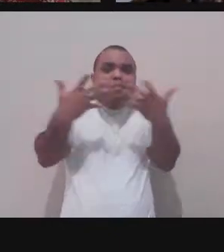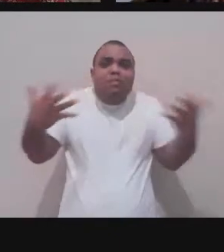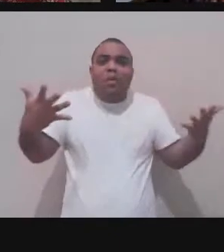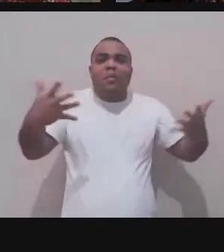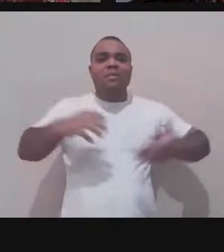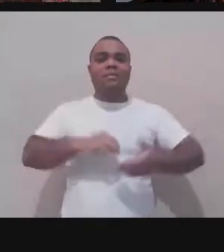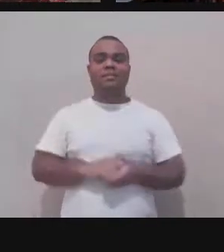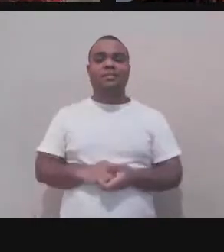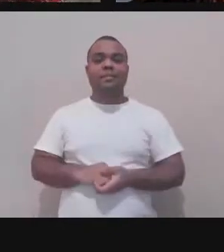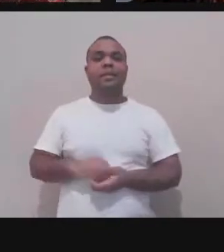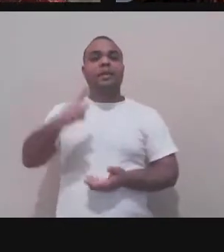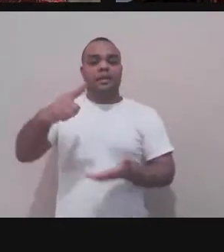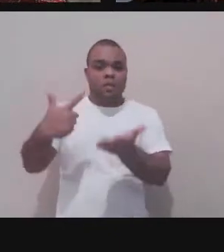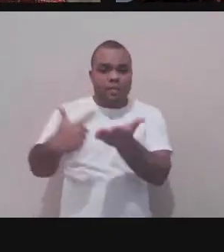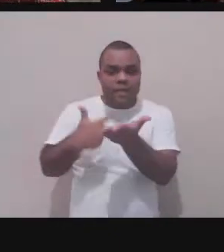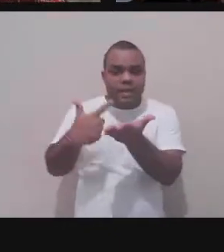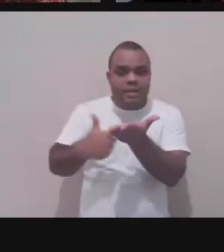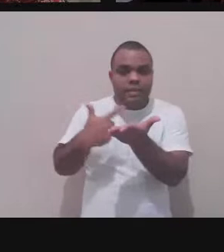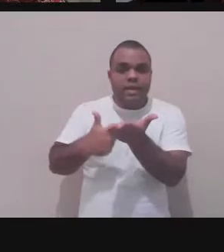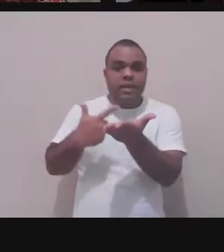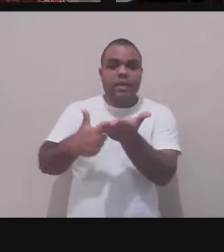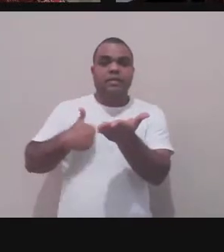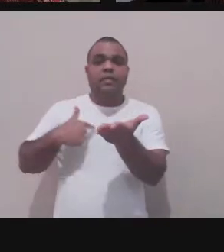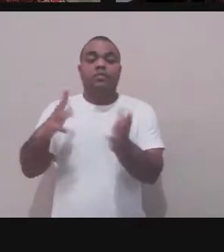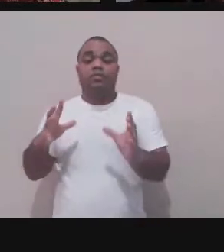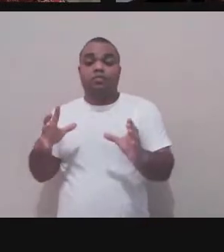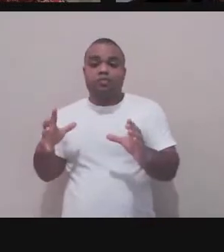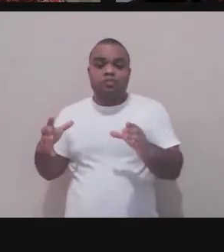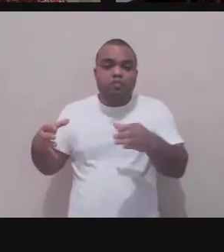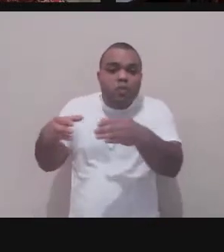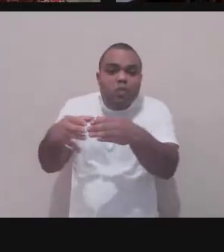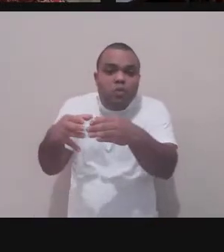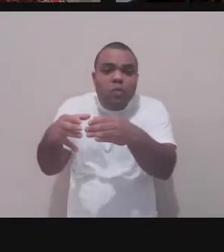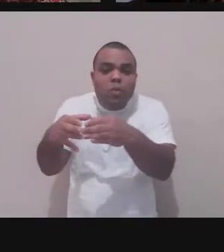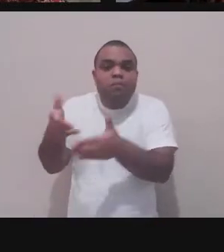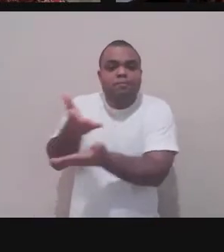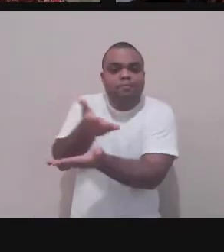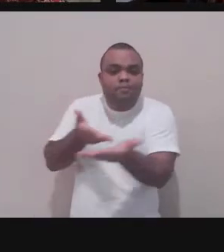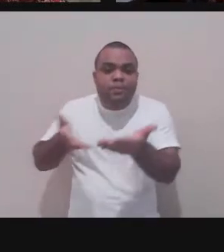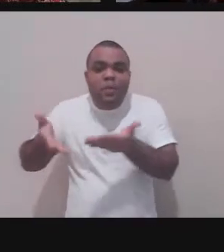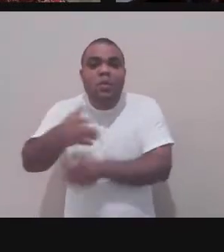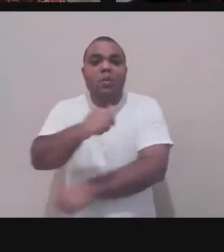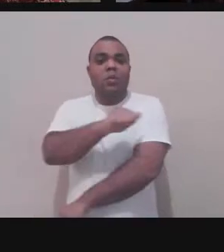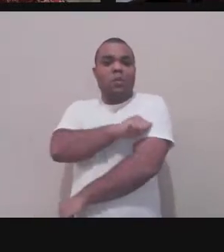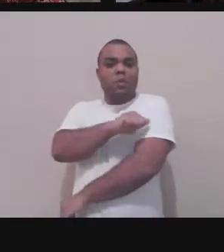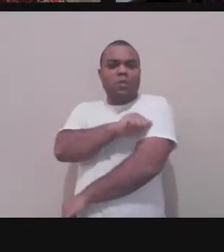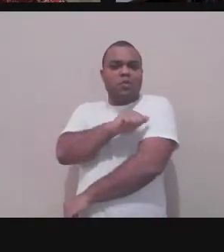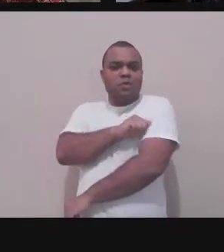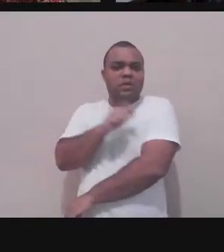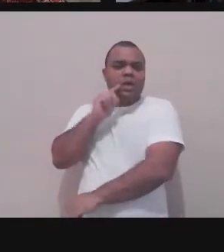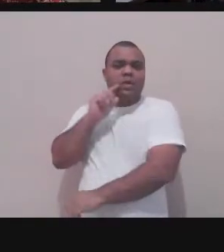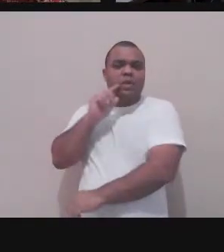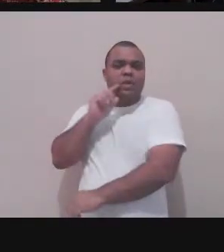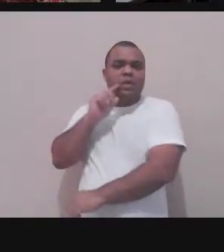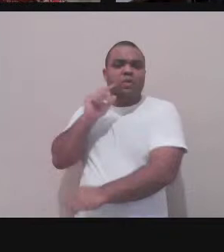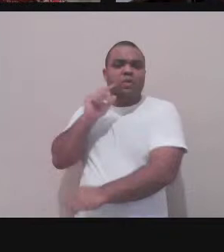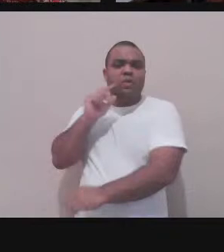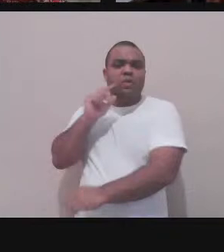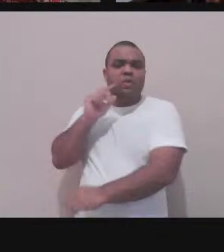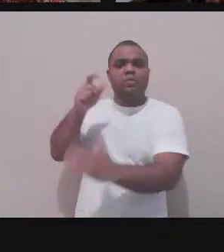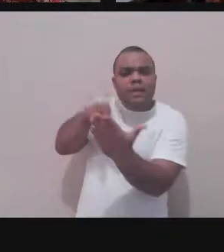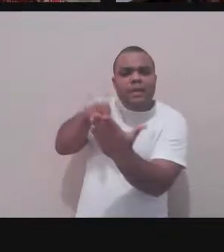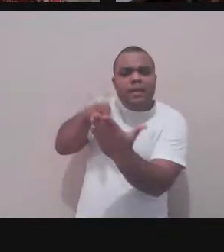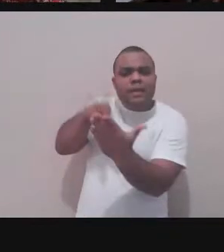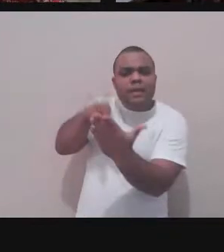publicação de forma coletiva, os alunos revisaram os trabalhos uns dos outros, a gente fez comentários, eu ajudei com revisão